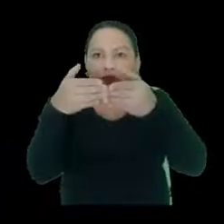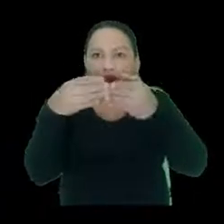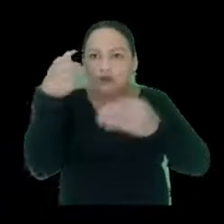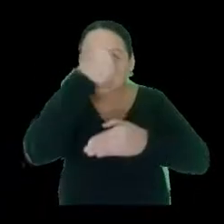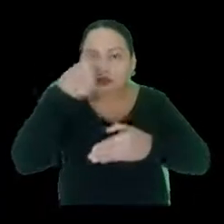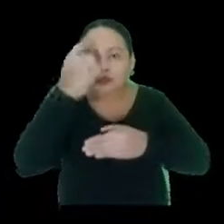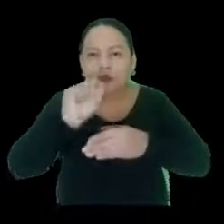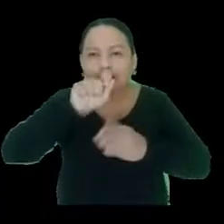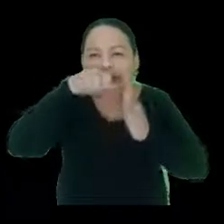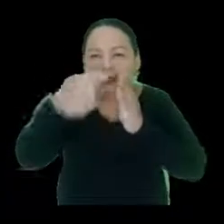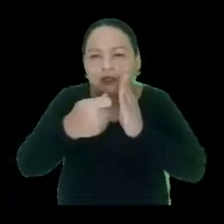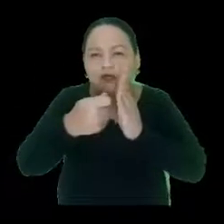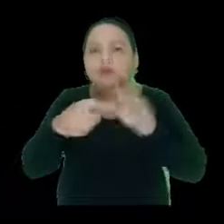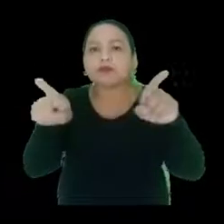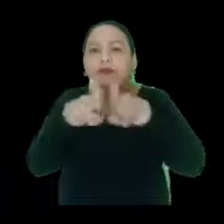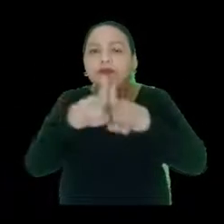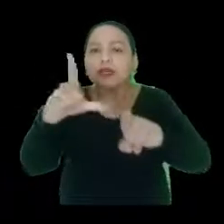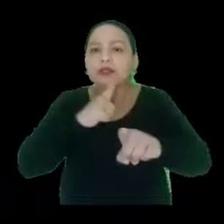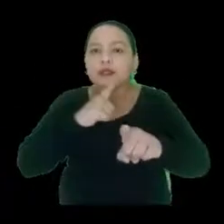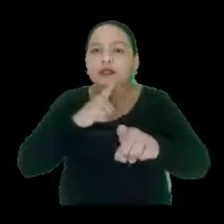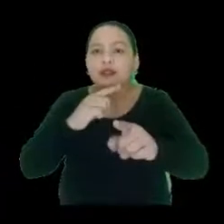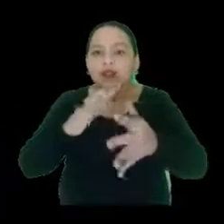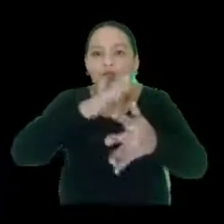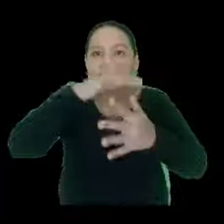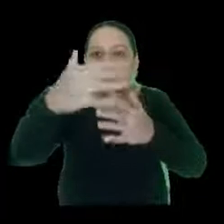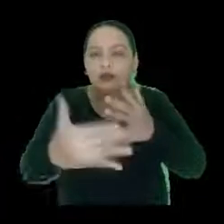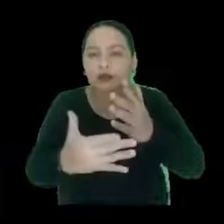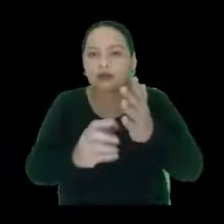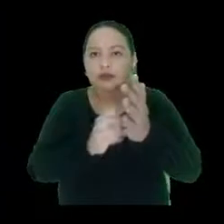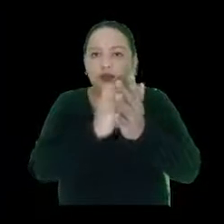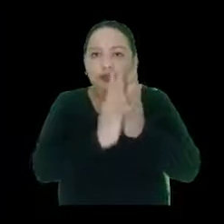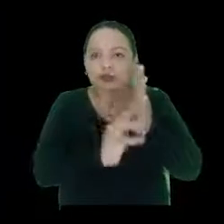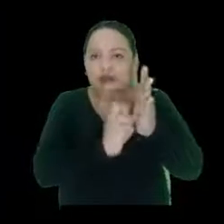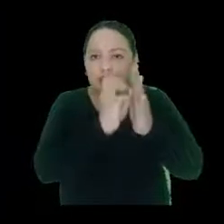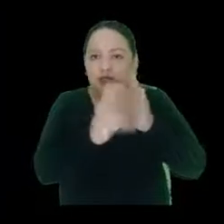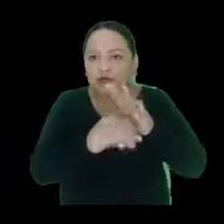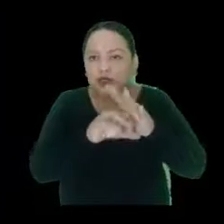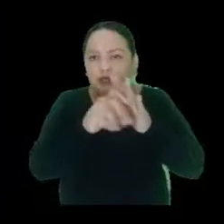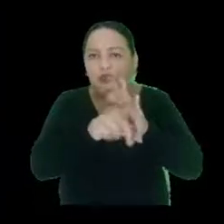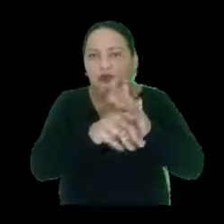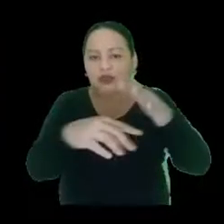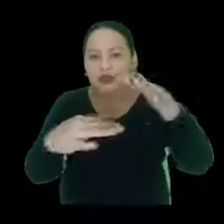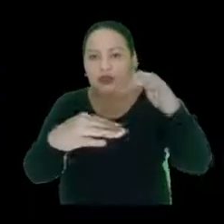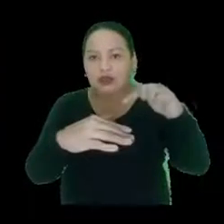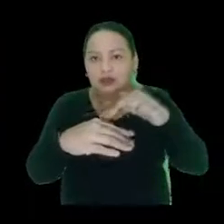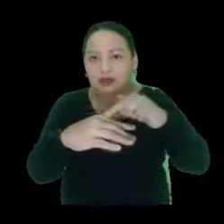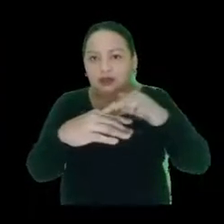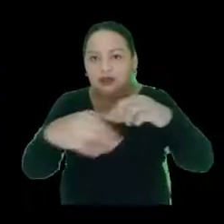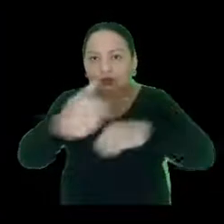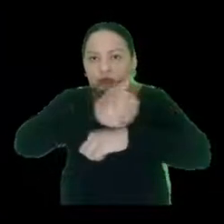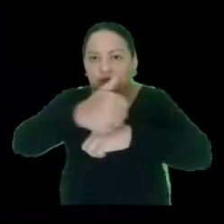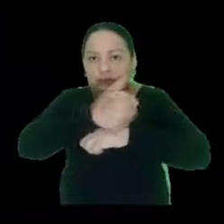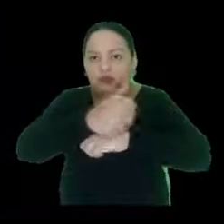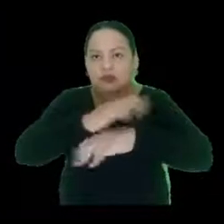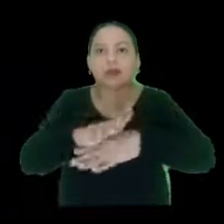sinalizando e consiga pegar os sinais. A gente tem a libras tátil, né? Então, a mão que se mexe embaixo é a mão do